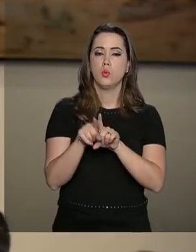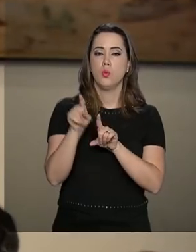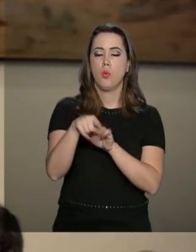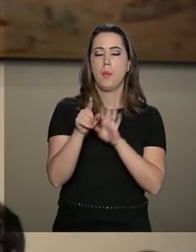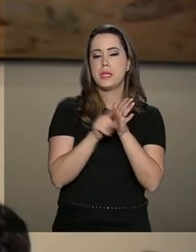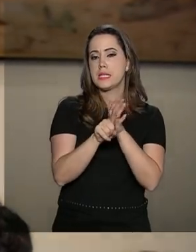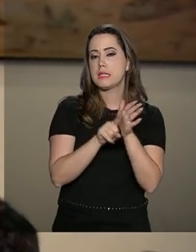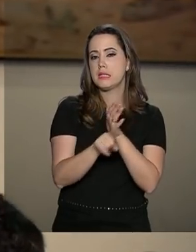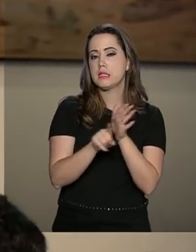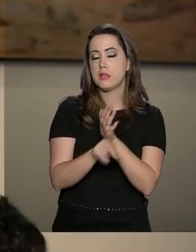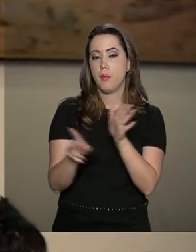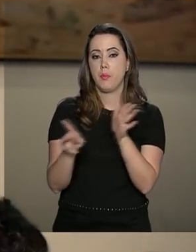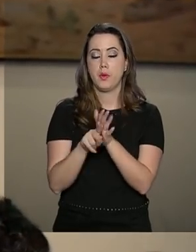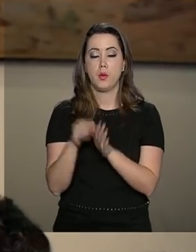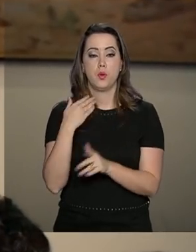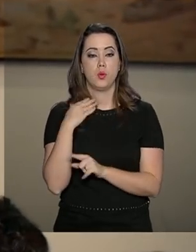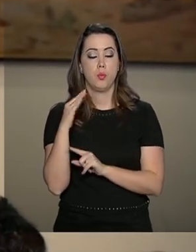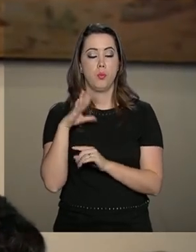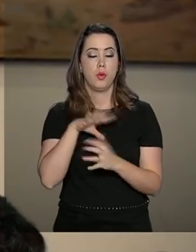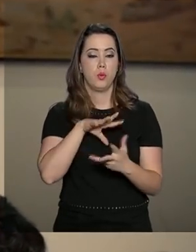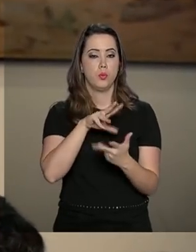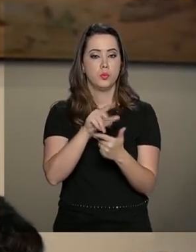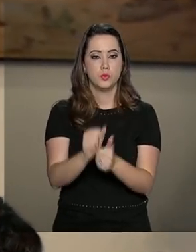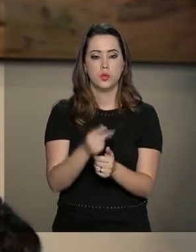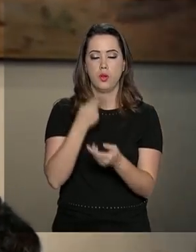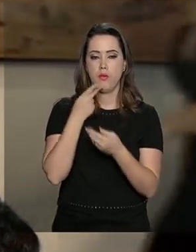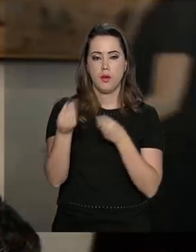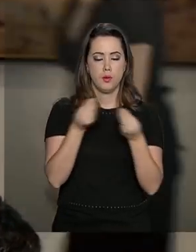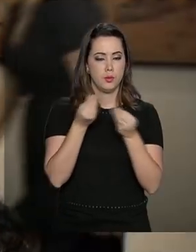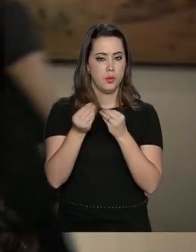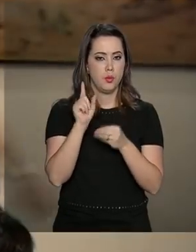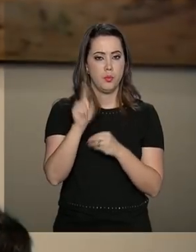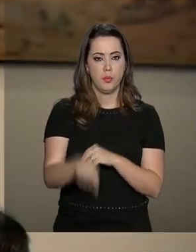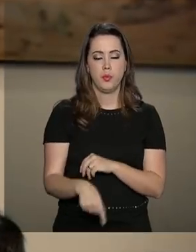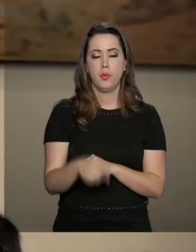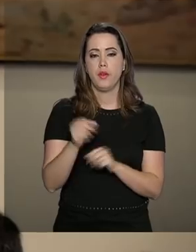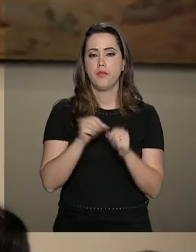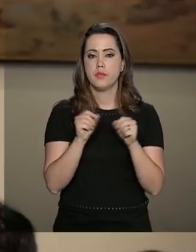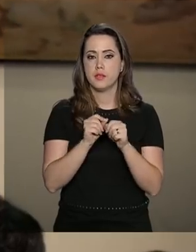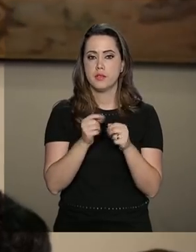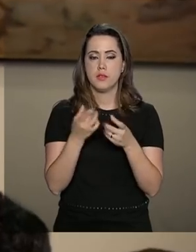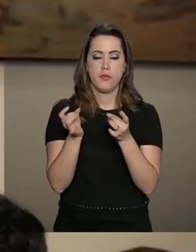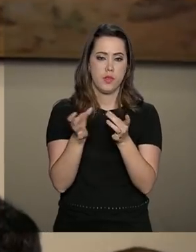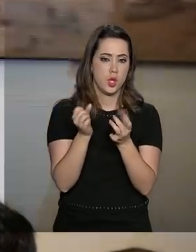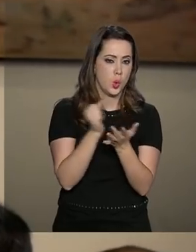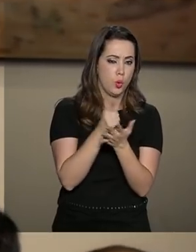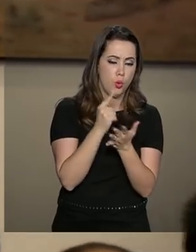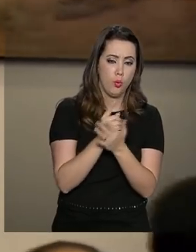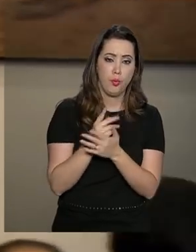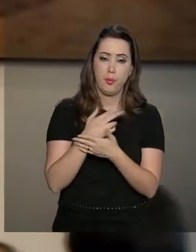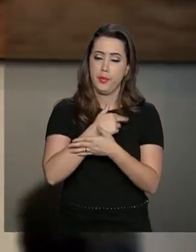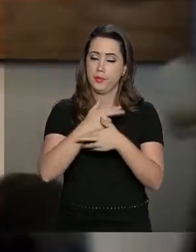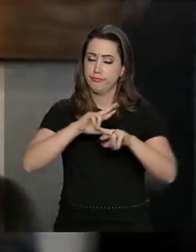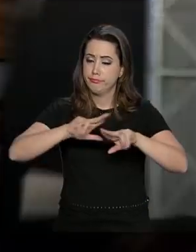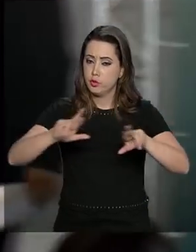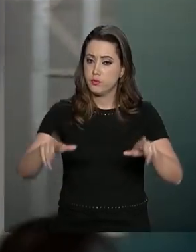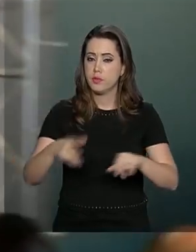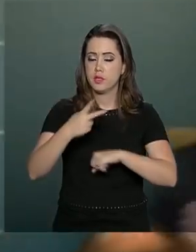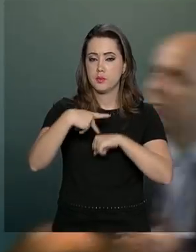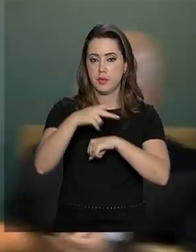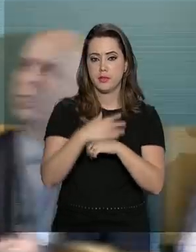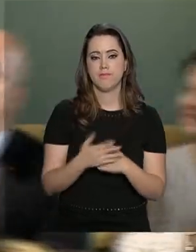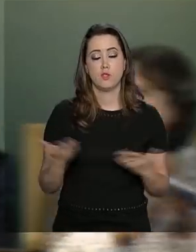um levantamento do Banco Mundial sobre o ambiente de negócios em 190 países. O Brasil ocupa a